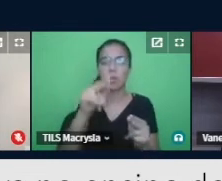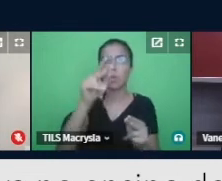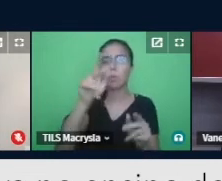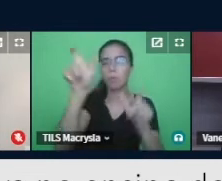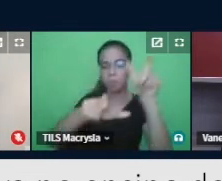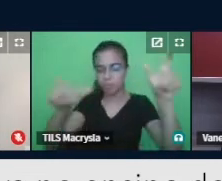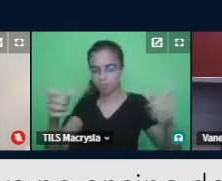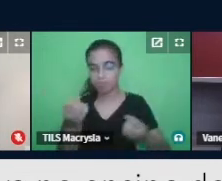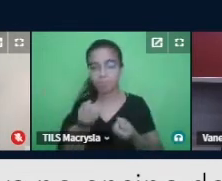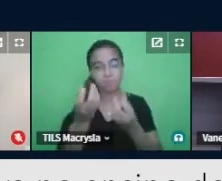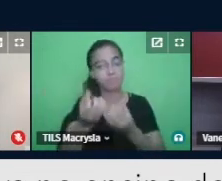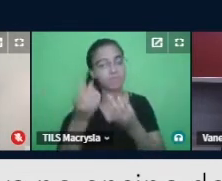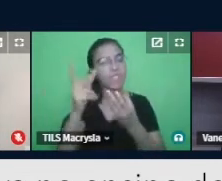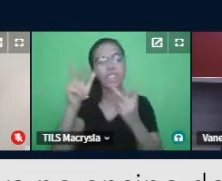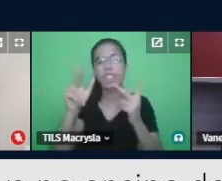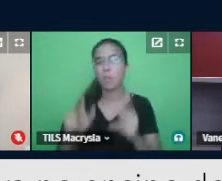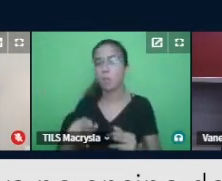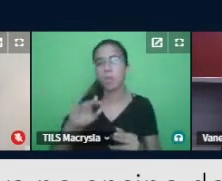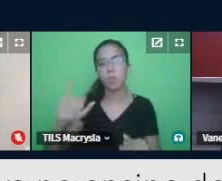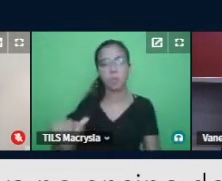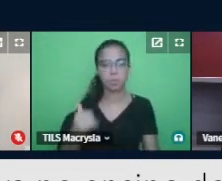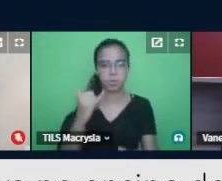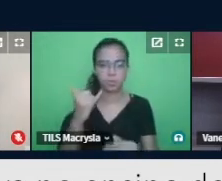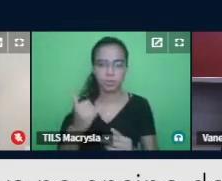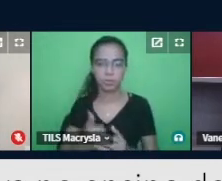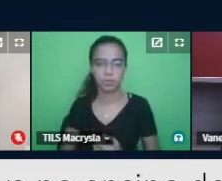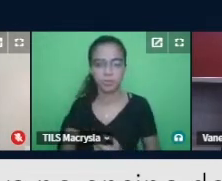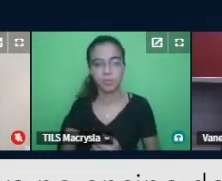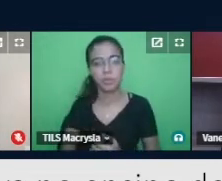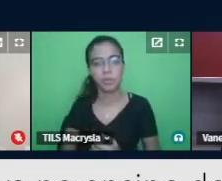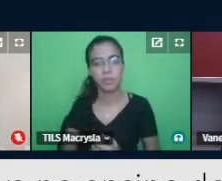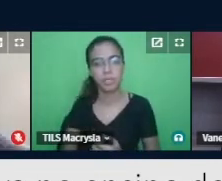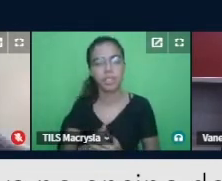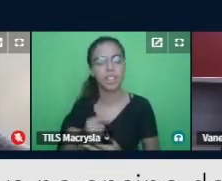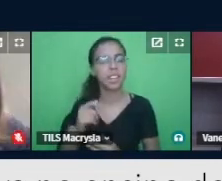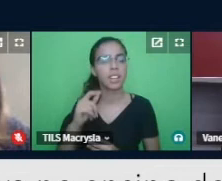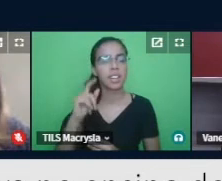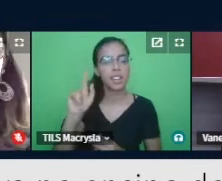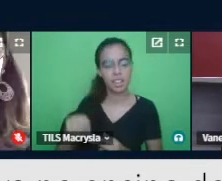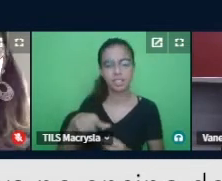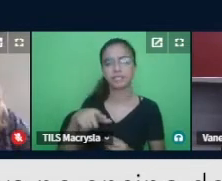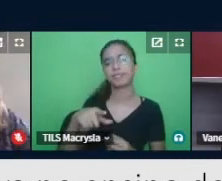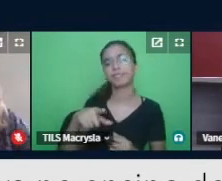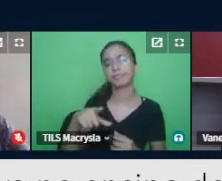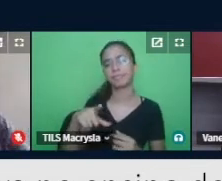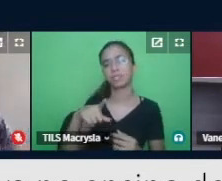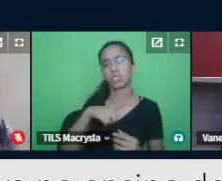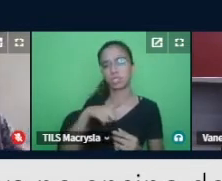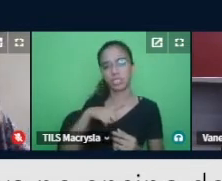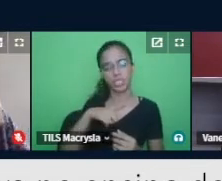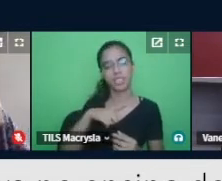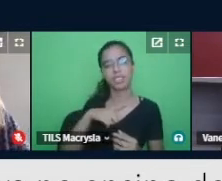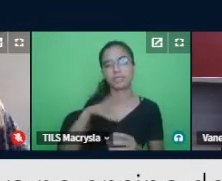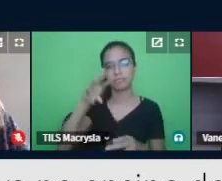para todos, então, o desenho universal prevê múltiplos meios de apresentação, de